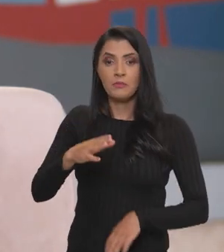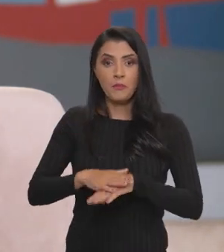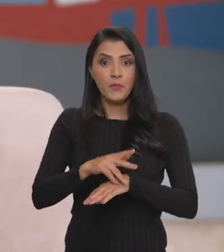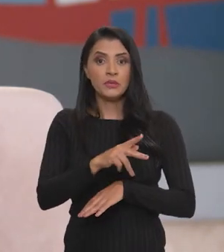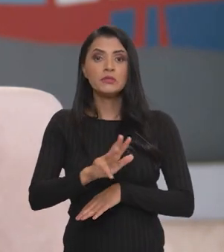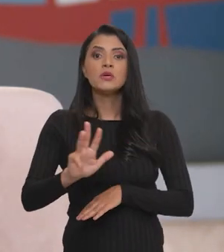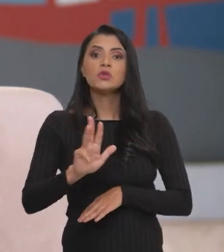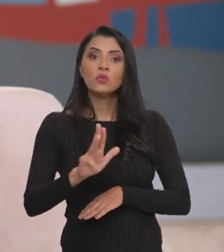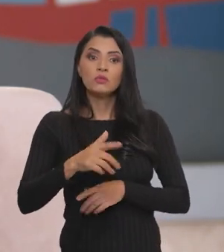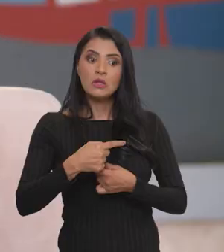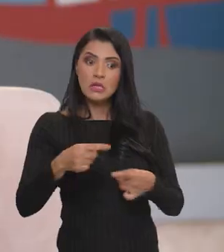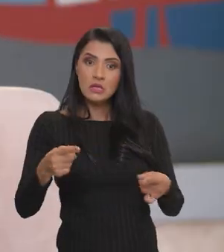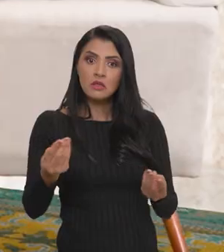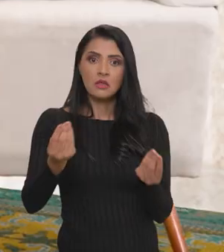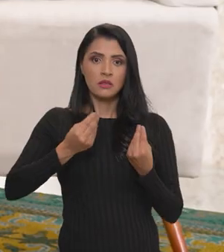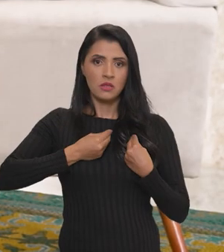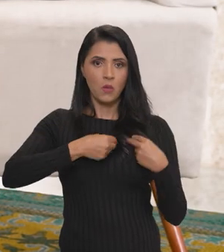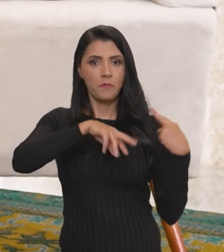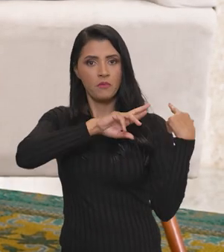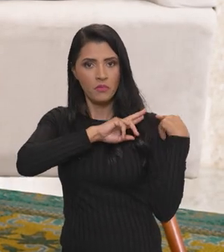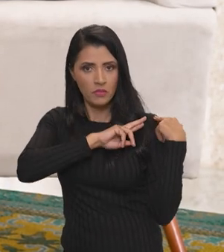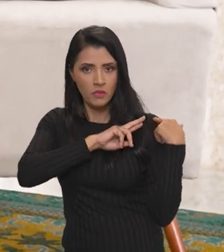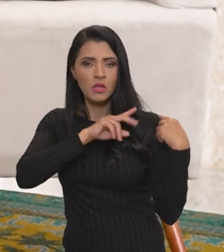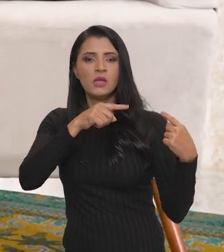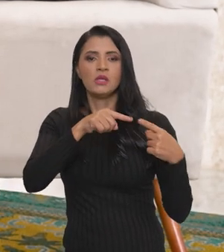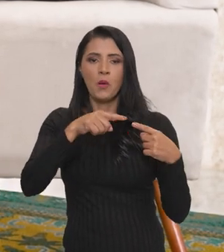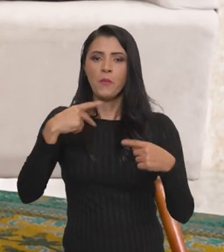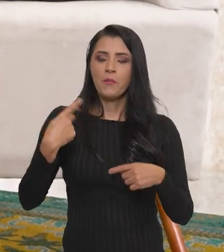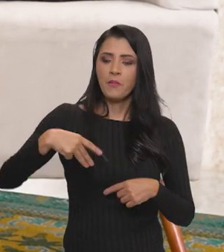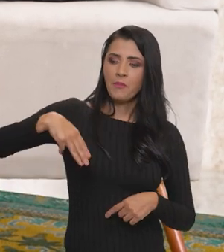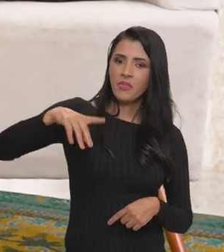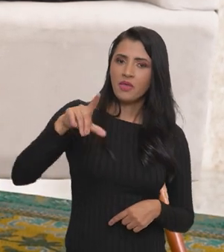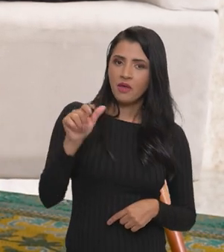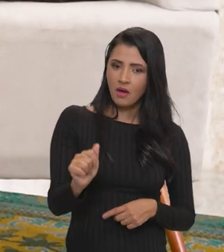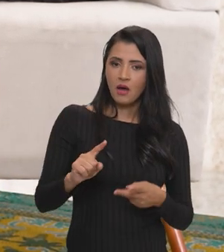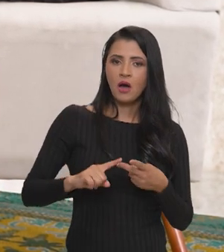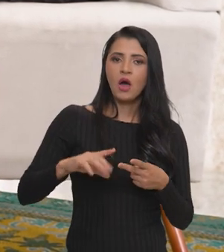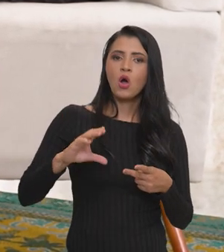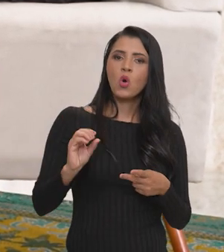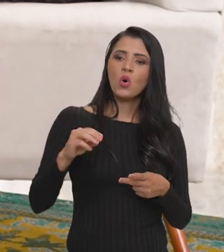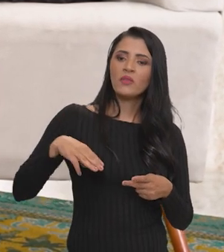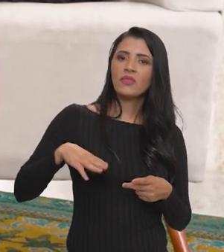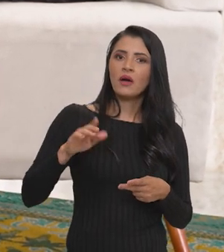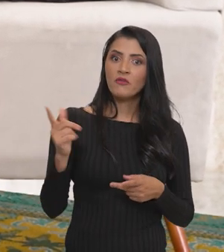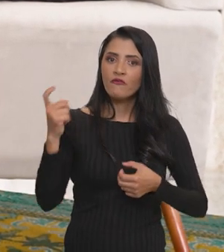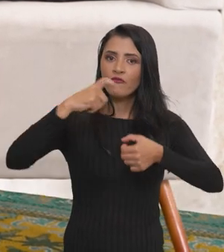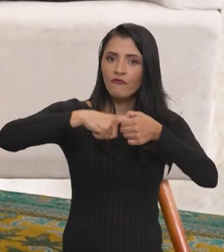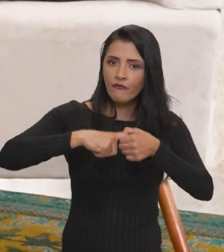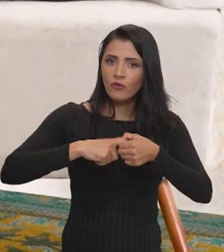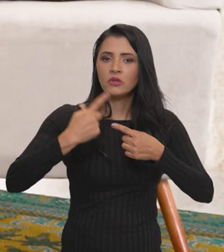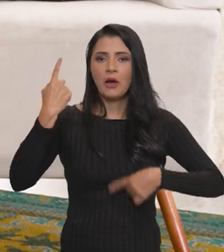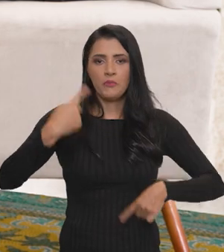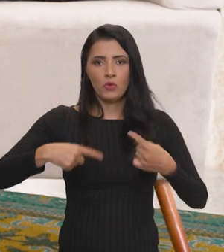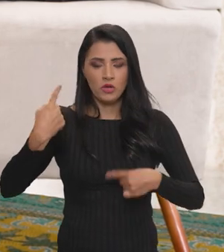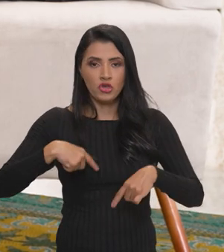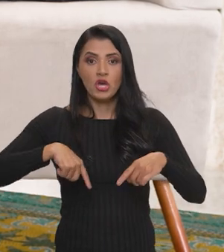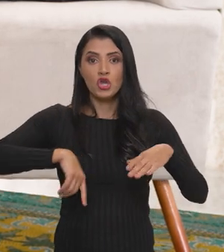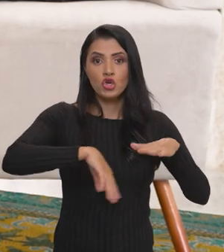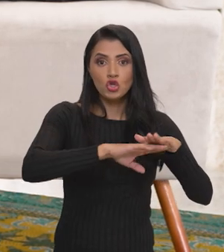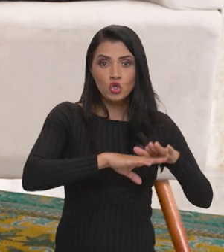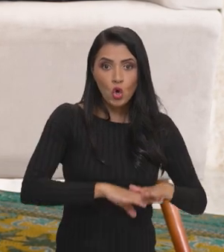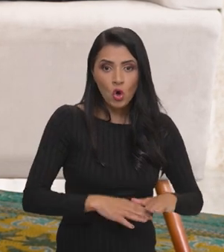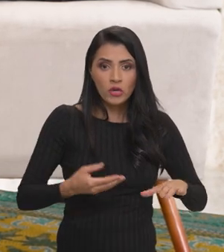O presidente Lula lançou essa missão, esse comando para o MDA, para a Conab, para a gente retomar a política de estoques